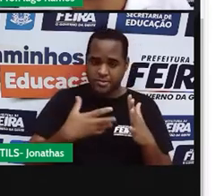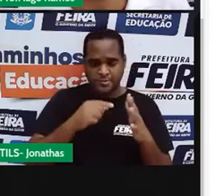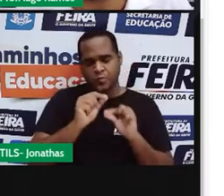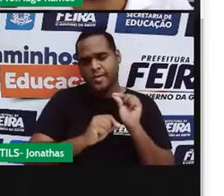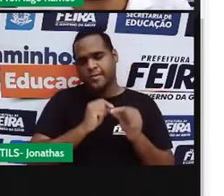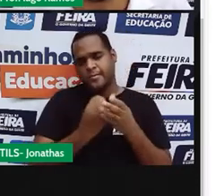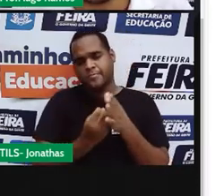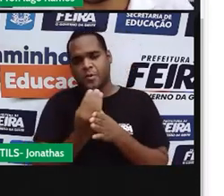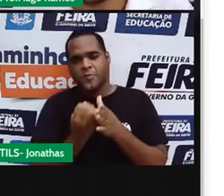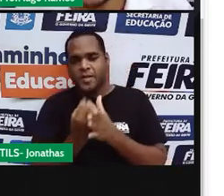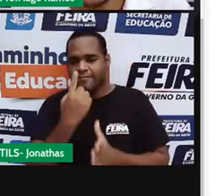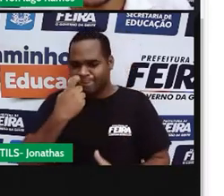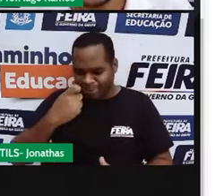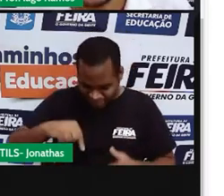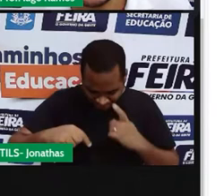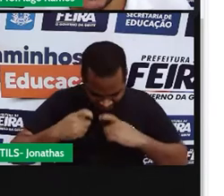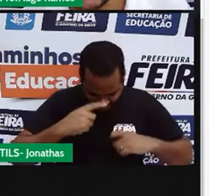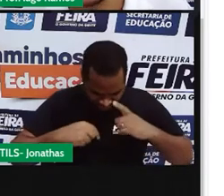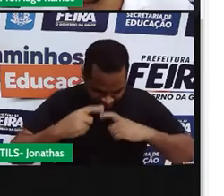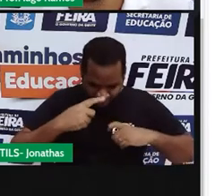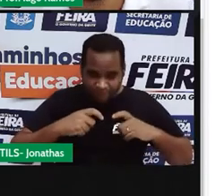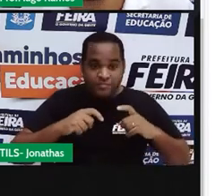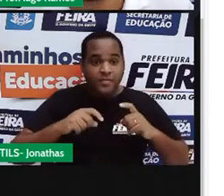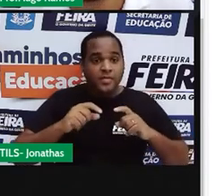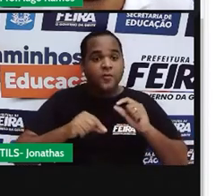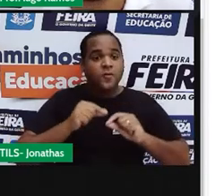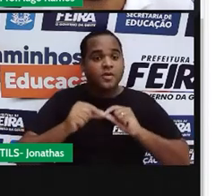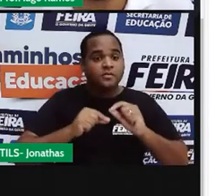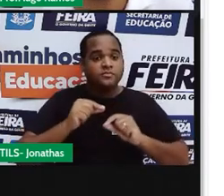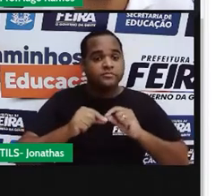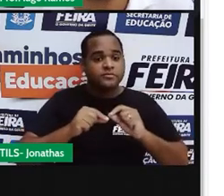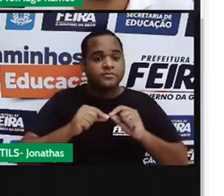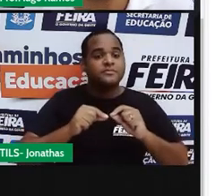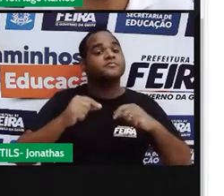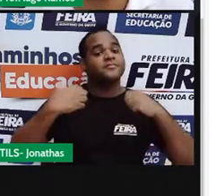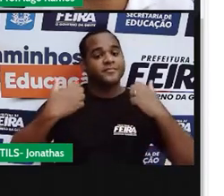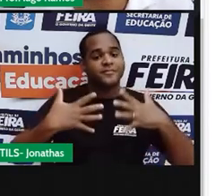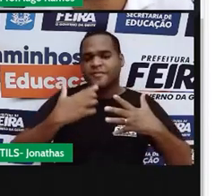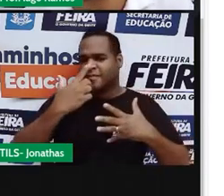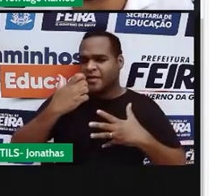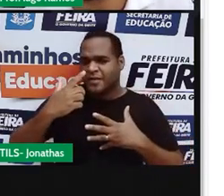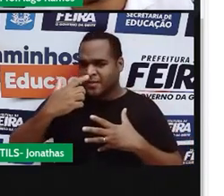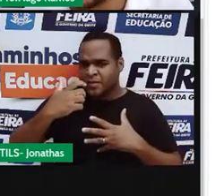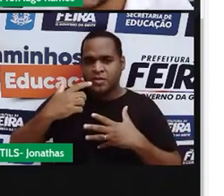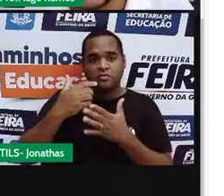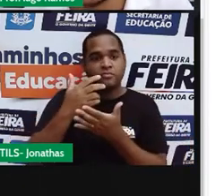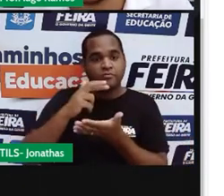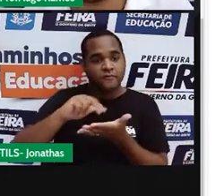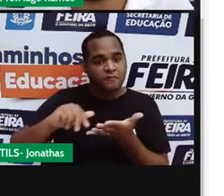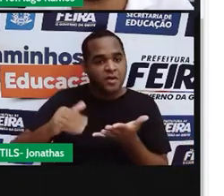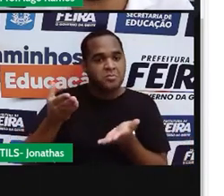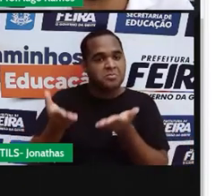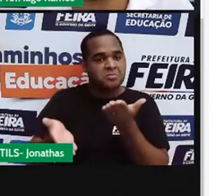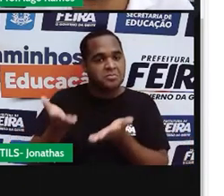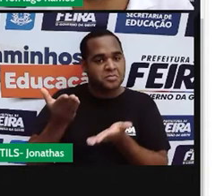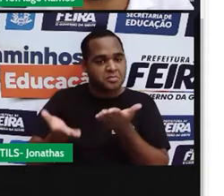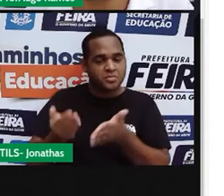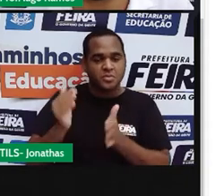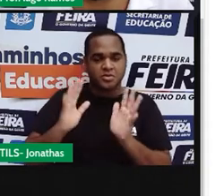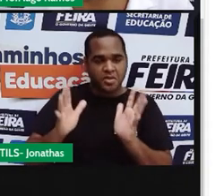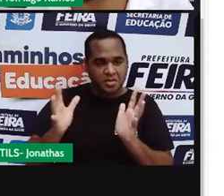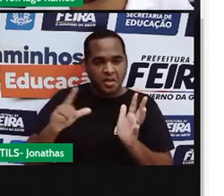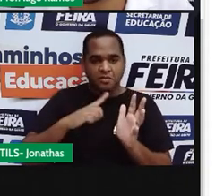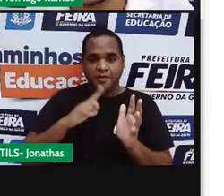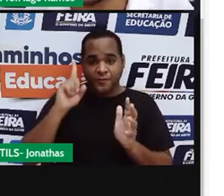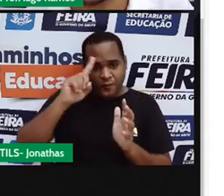produção de lixo, né? Então, quanto lixo você gera por dia? Você já parou para